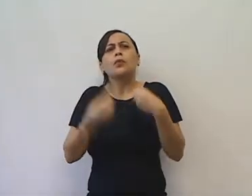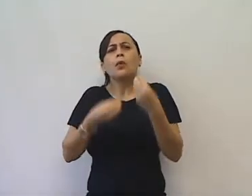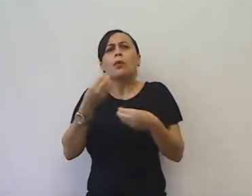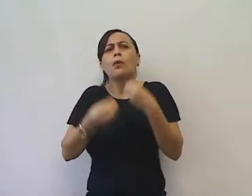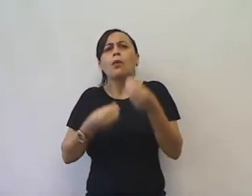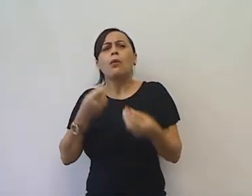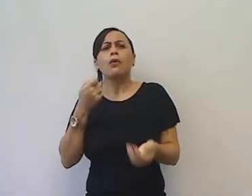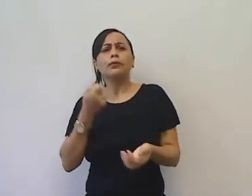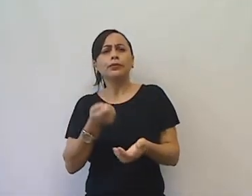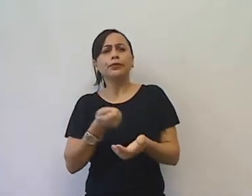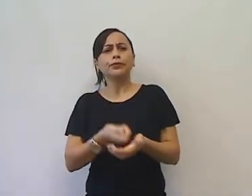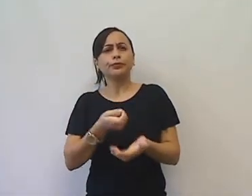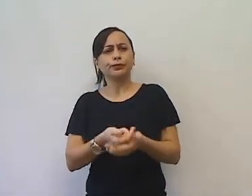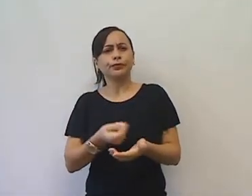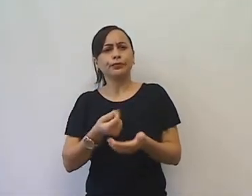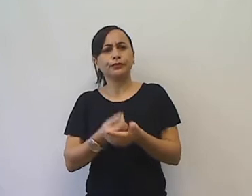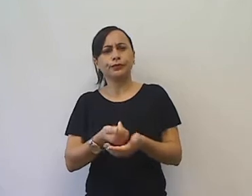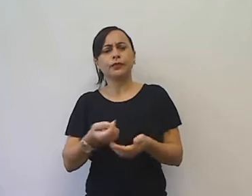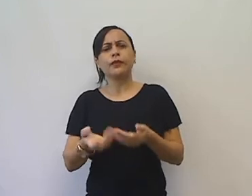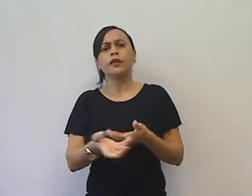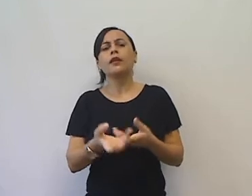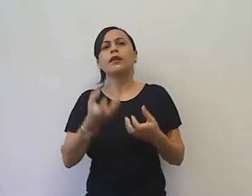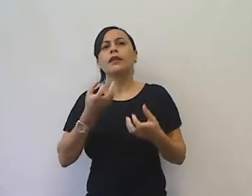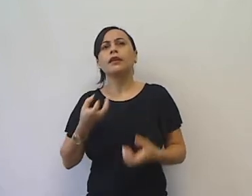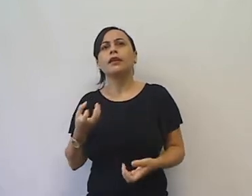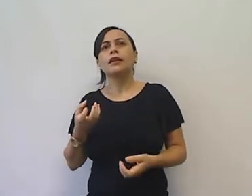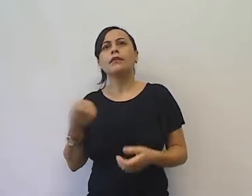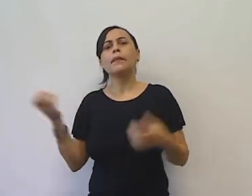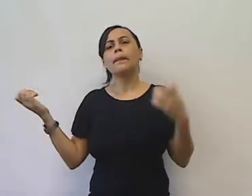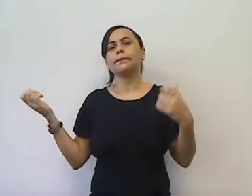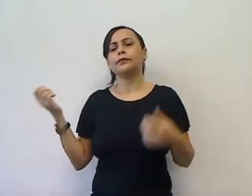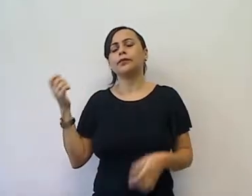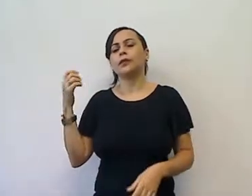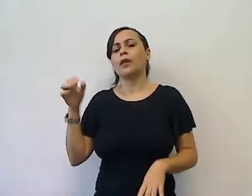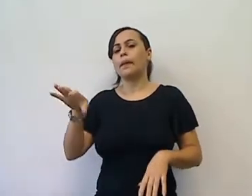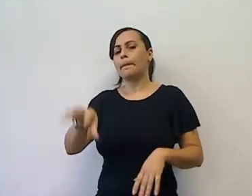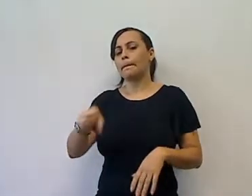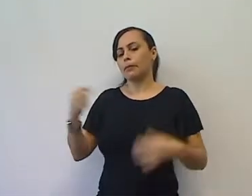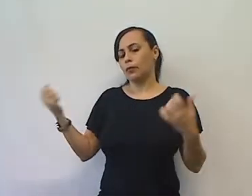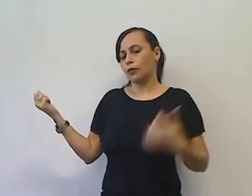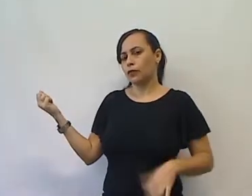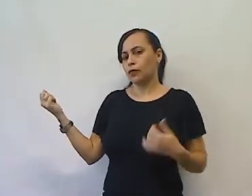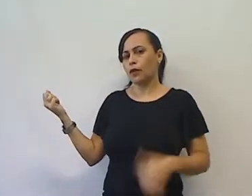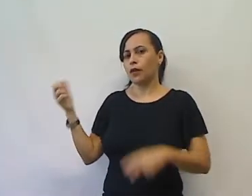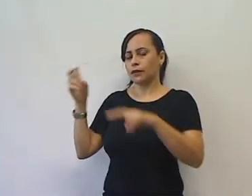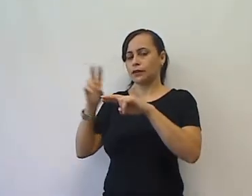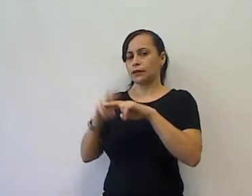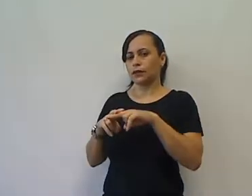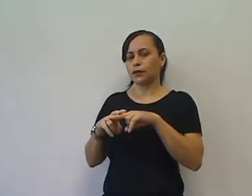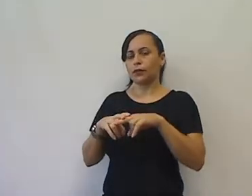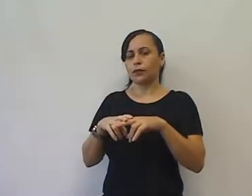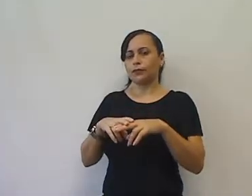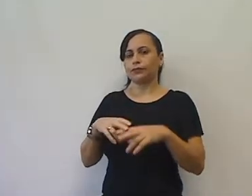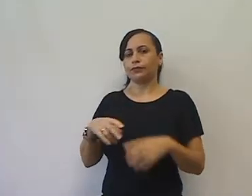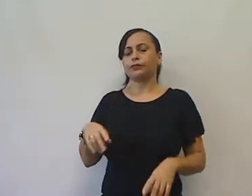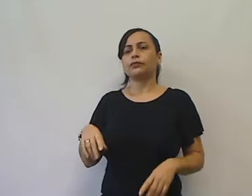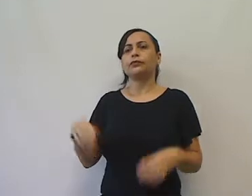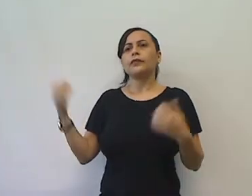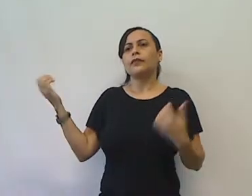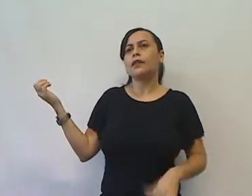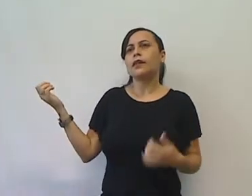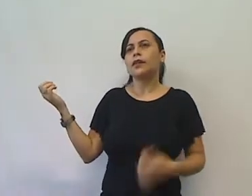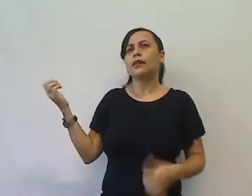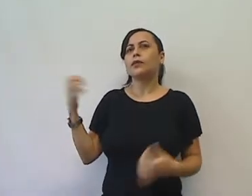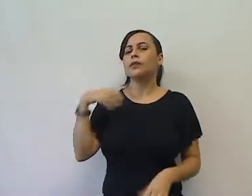pegou a sua viola, sentou por ali e tocou uma bela canção. Mas os fregueses não gostaram